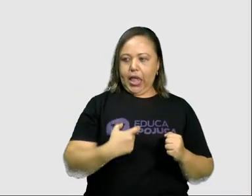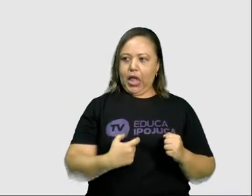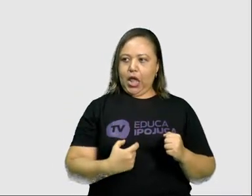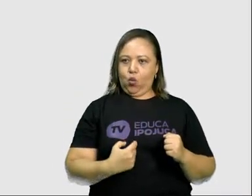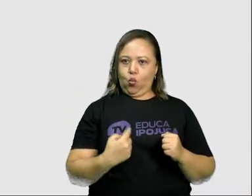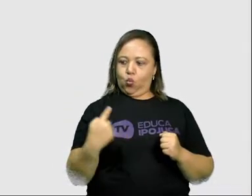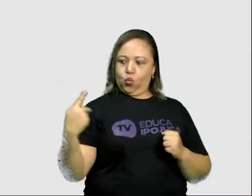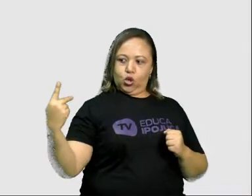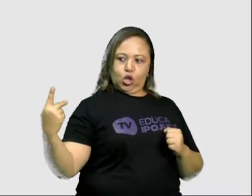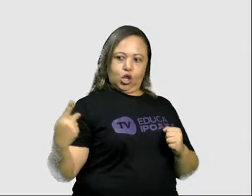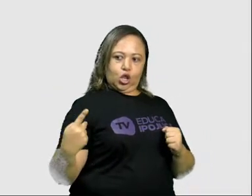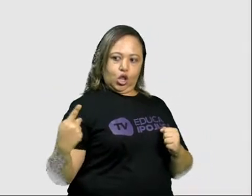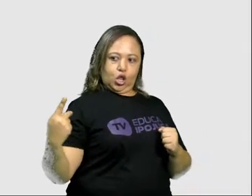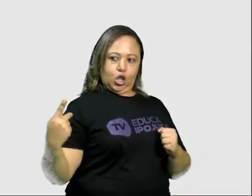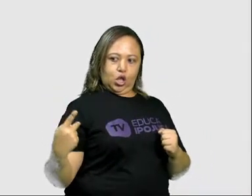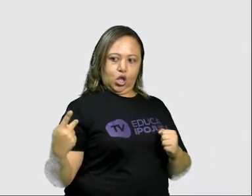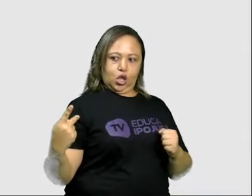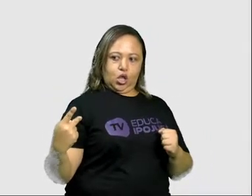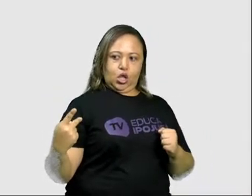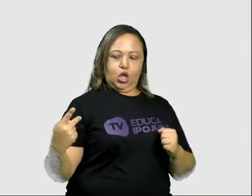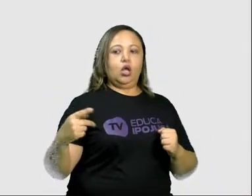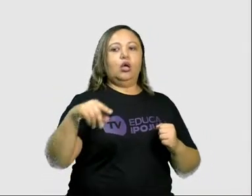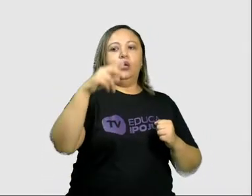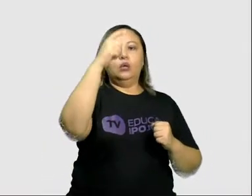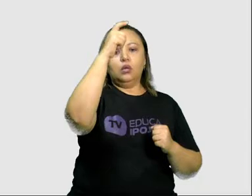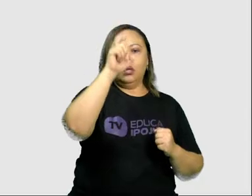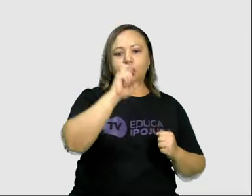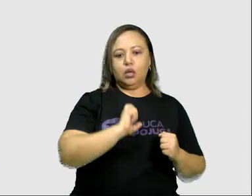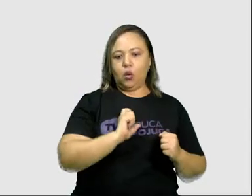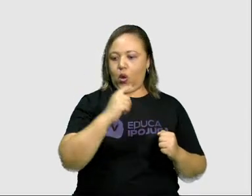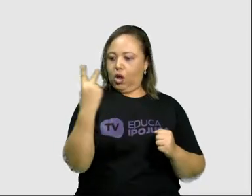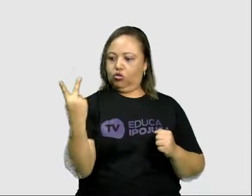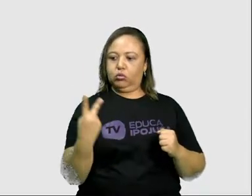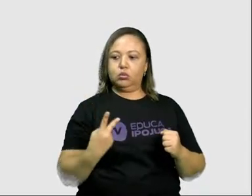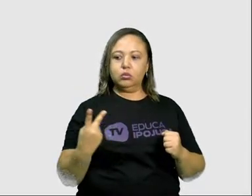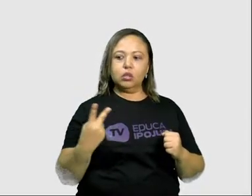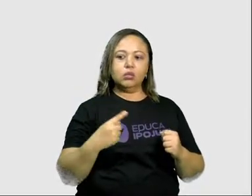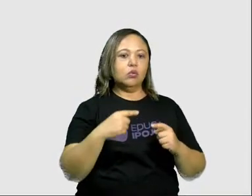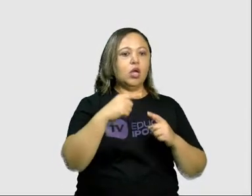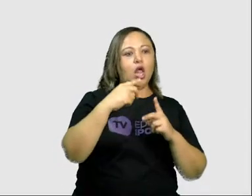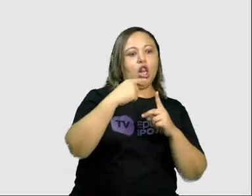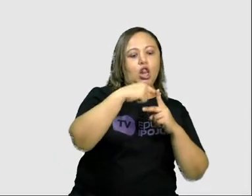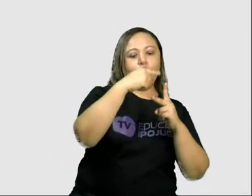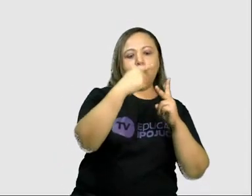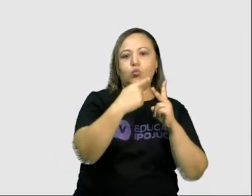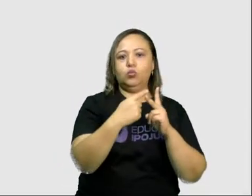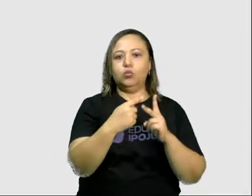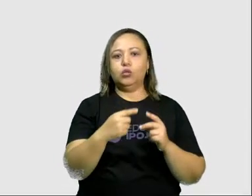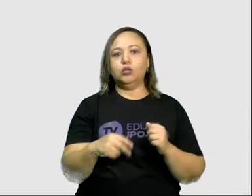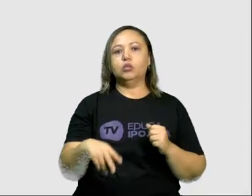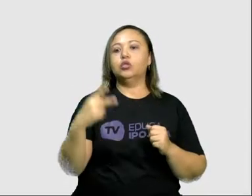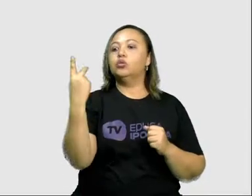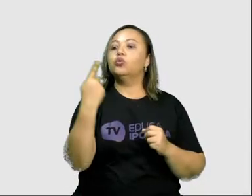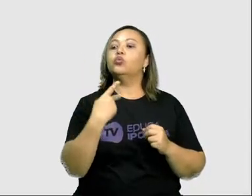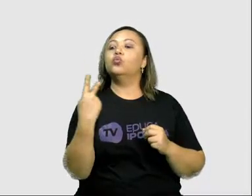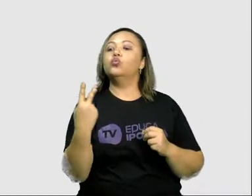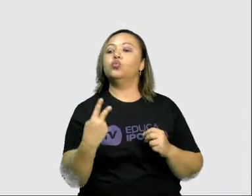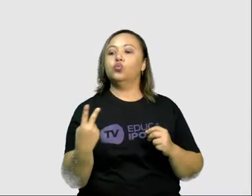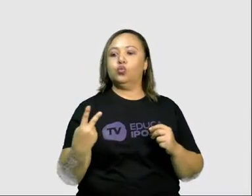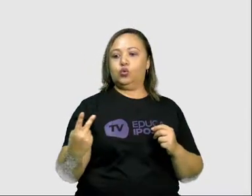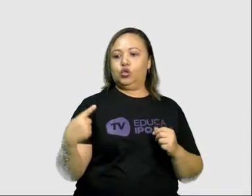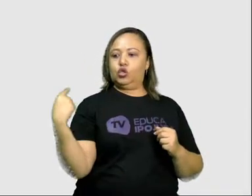somos nós, que é a nossa tradutora de Libra que está aí falando com vocês. Já sou eu e Raquel. Então, somos